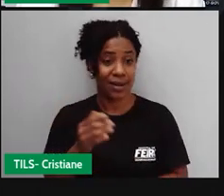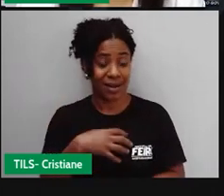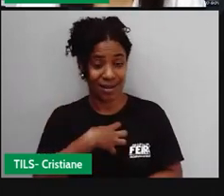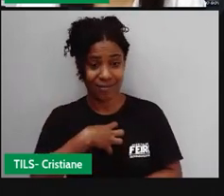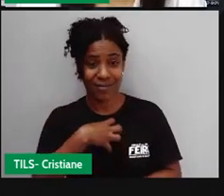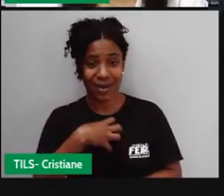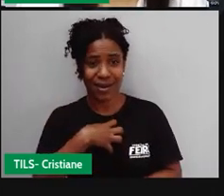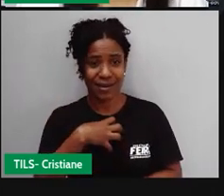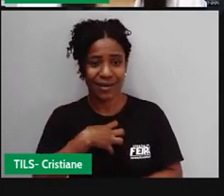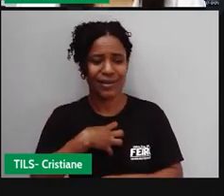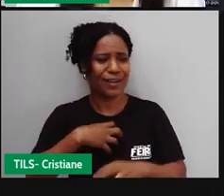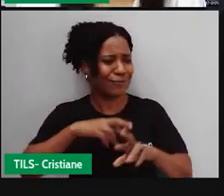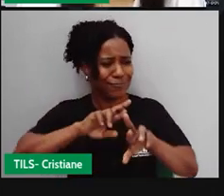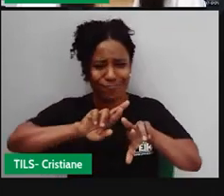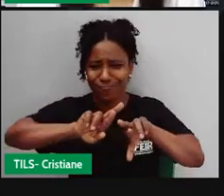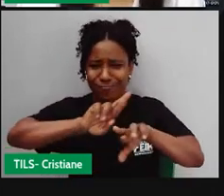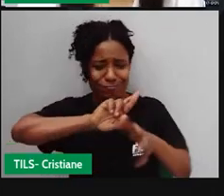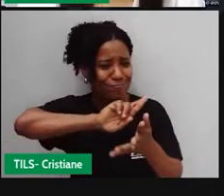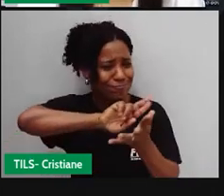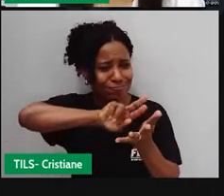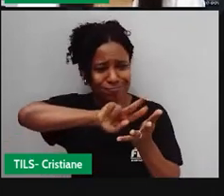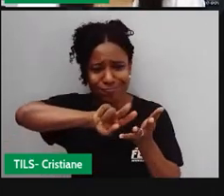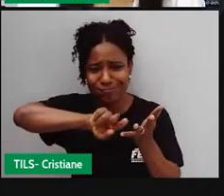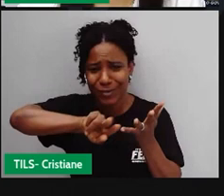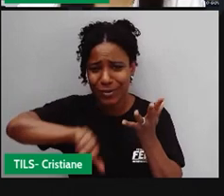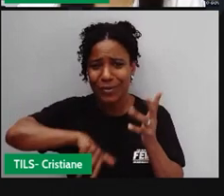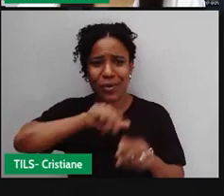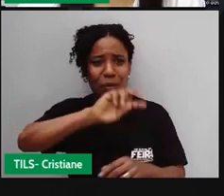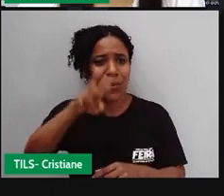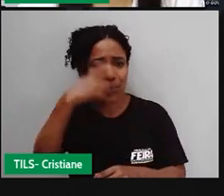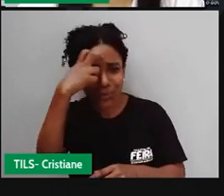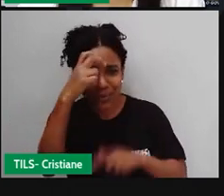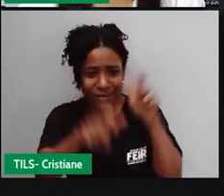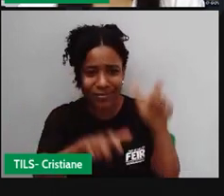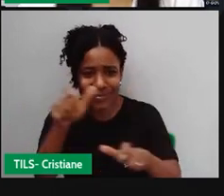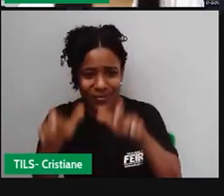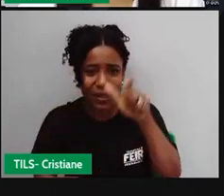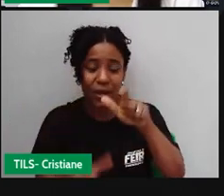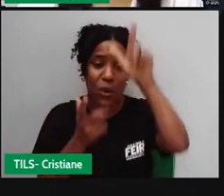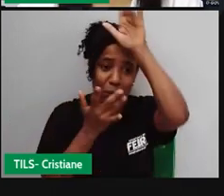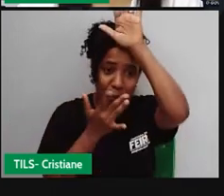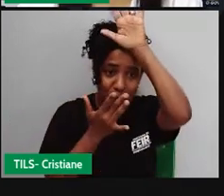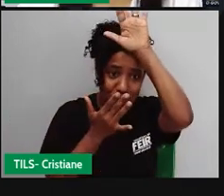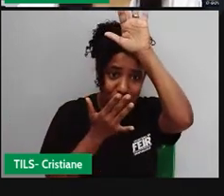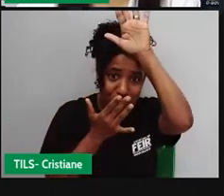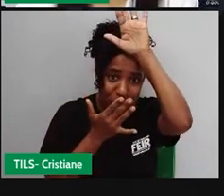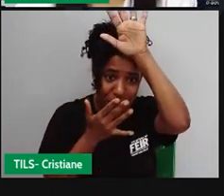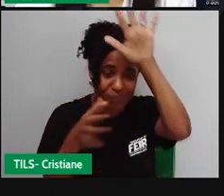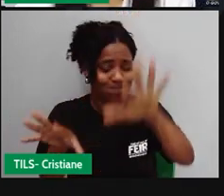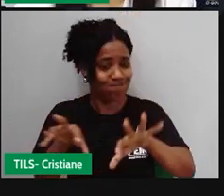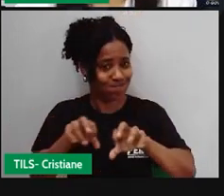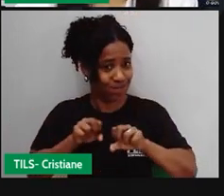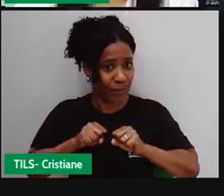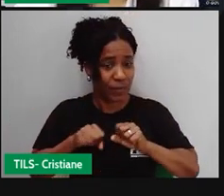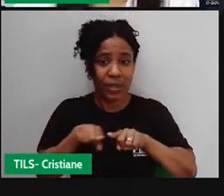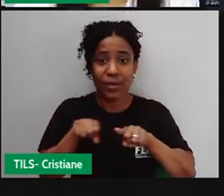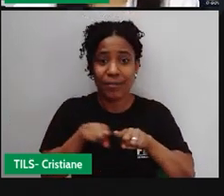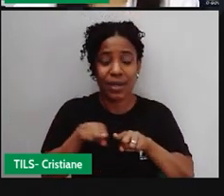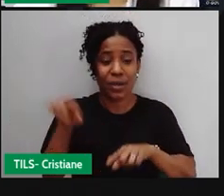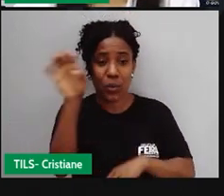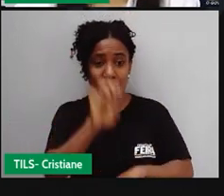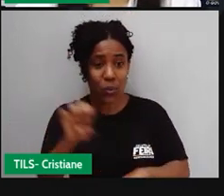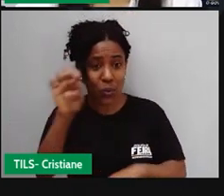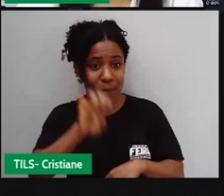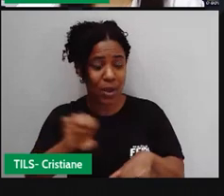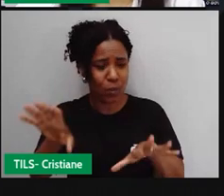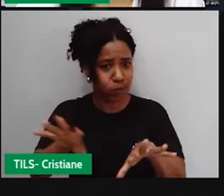diversidade cultural com influência dos povos indígenas, dos europeus e também dos negros africanos. O que